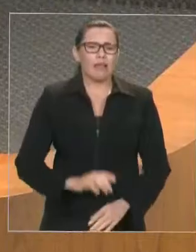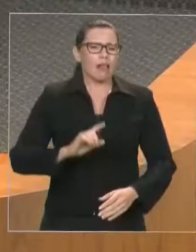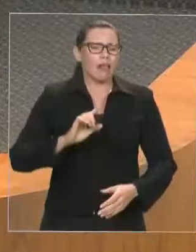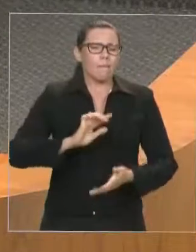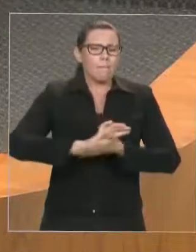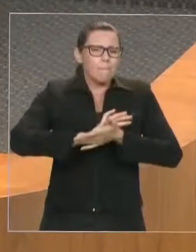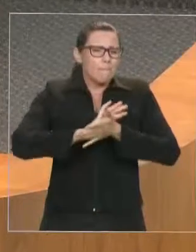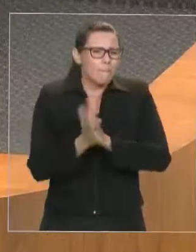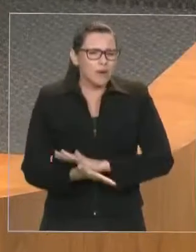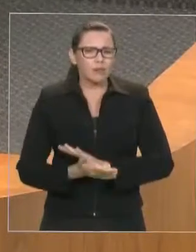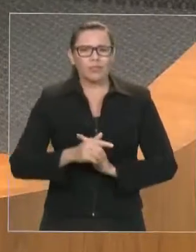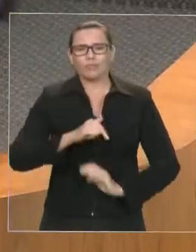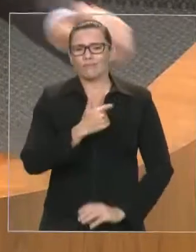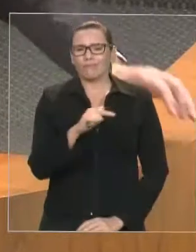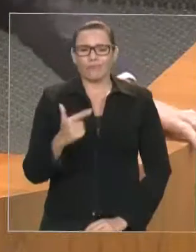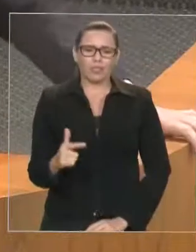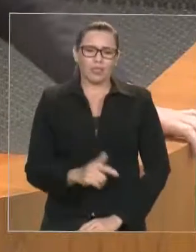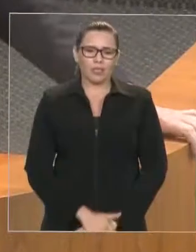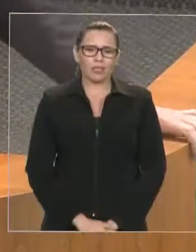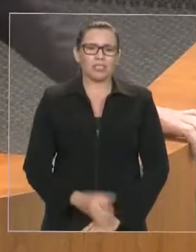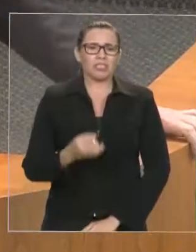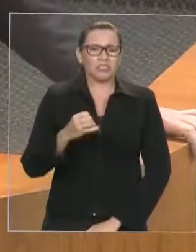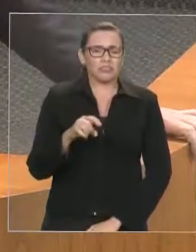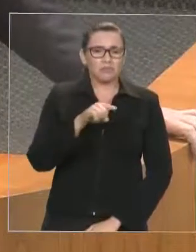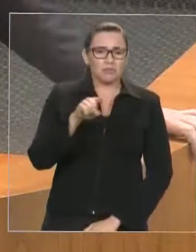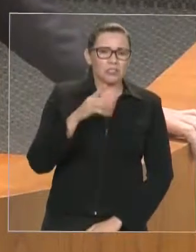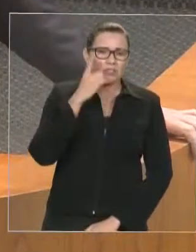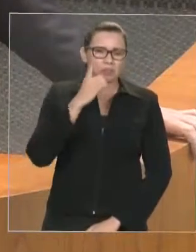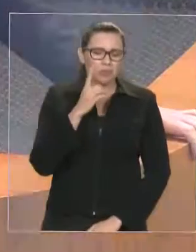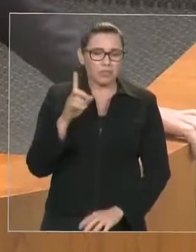que adotarmos, de ser a favor ou contra o governo.